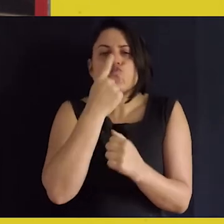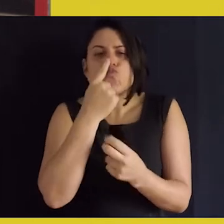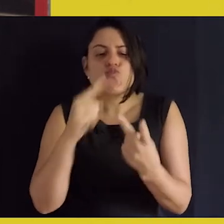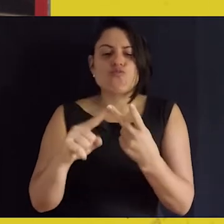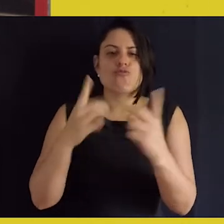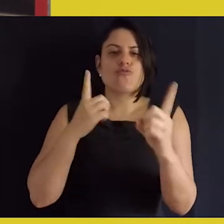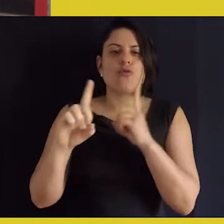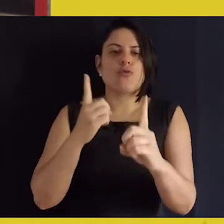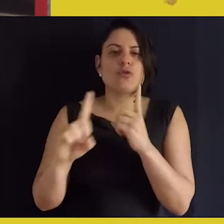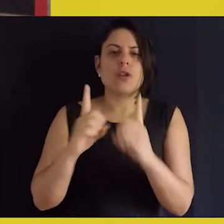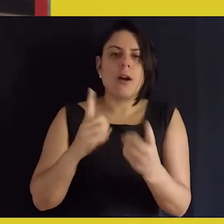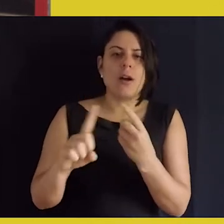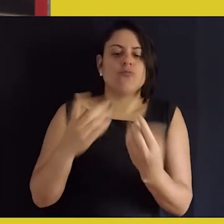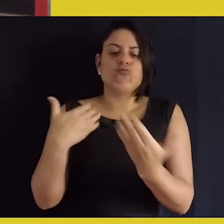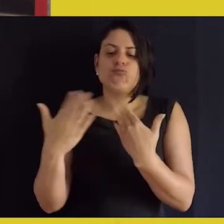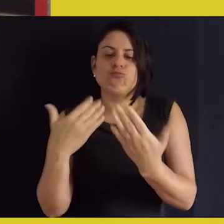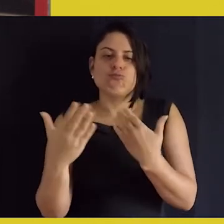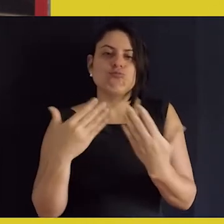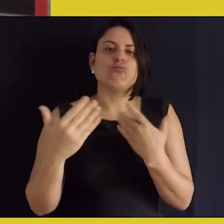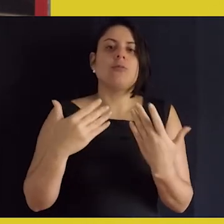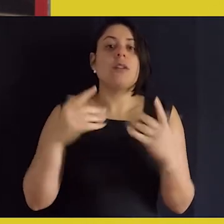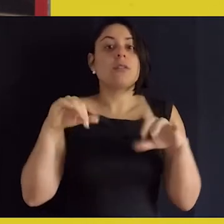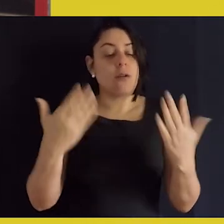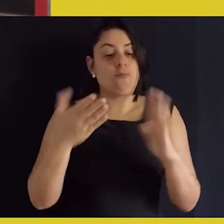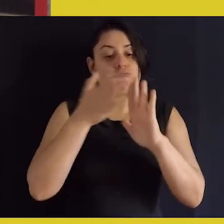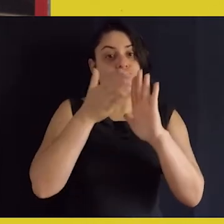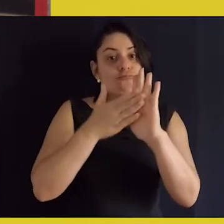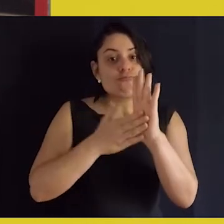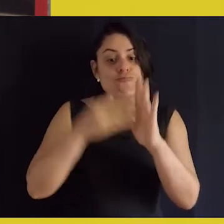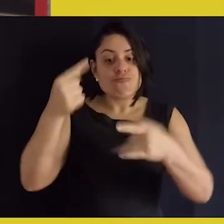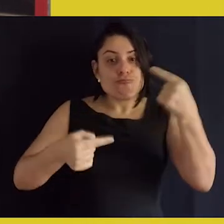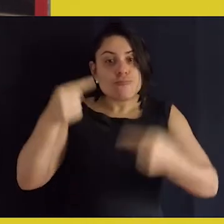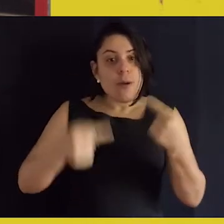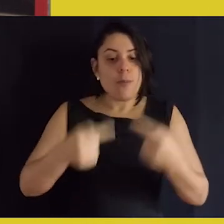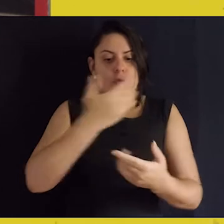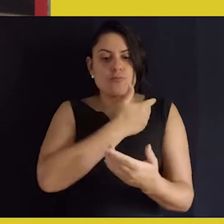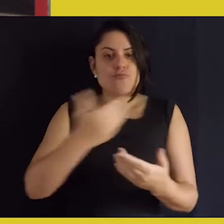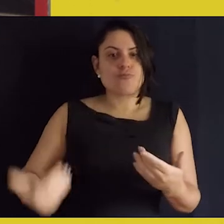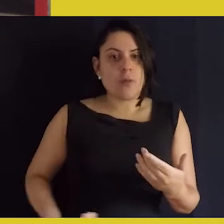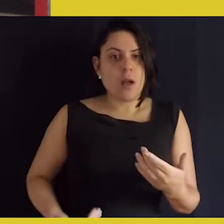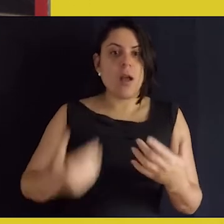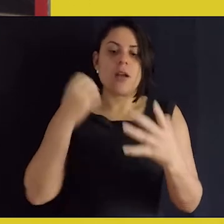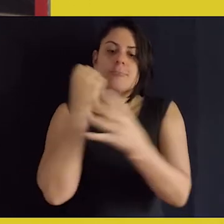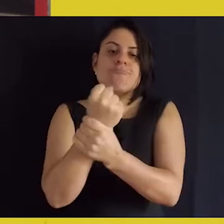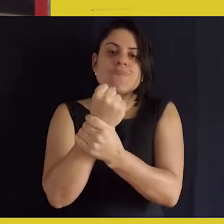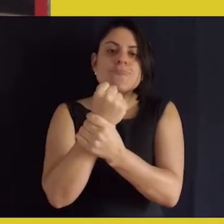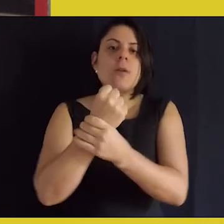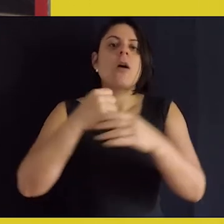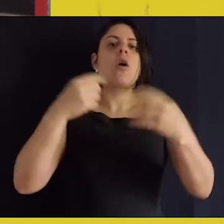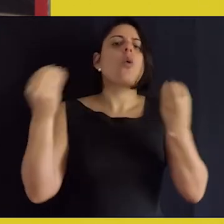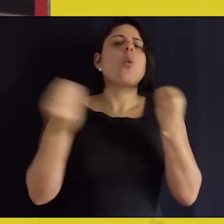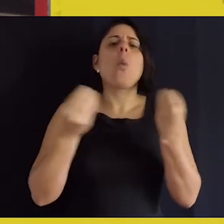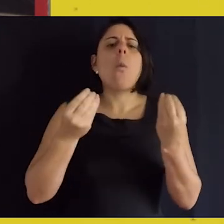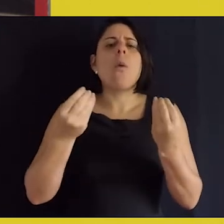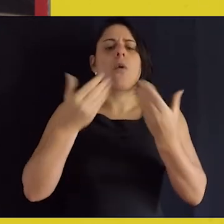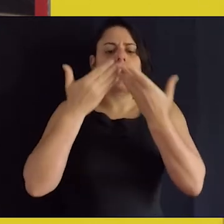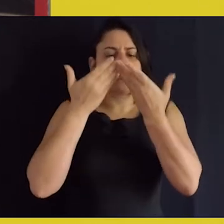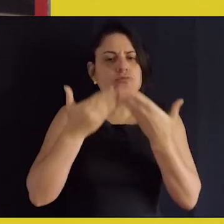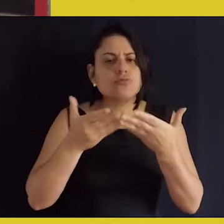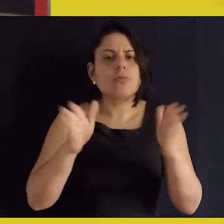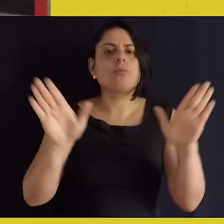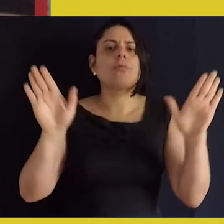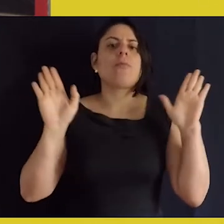através do diálogo, através da proximidade. Então, assim, a política pública é garantida a partir do momento em que a gente